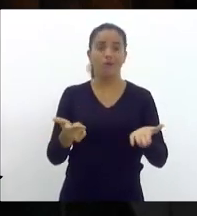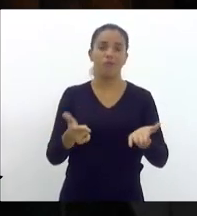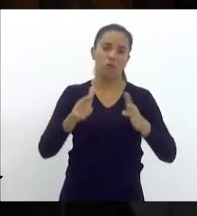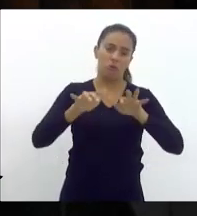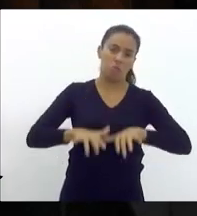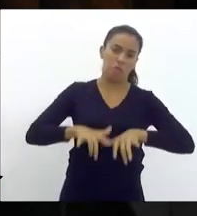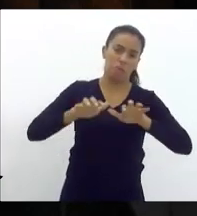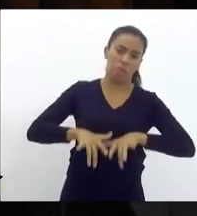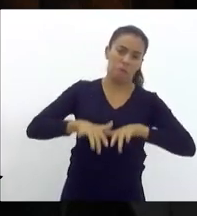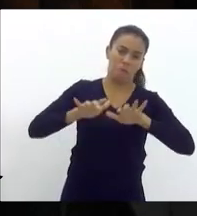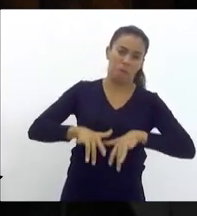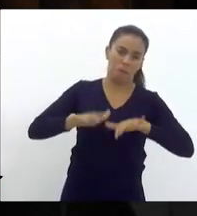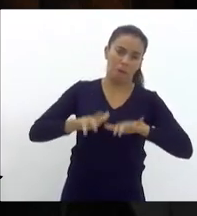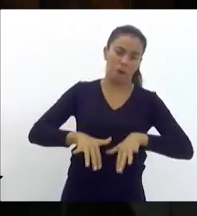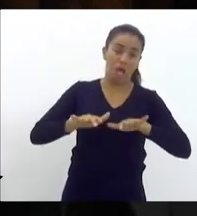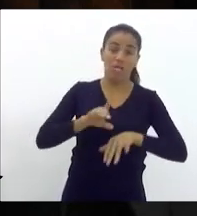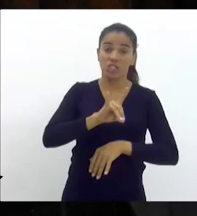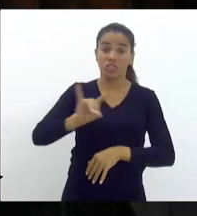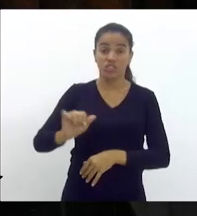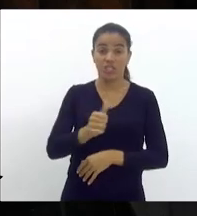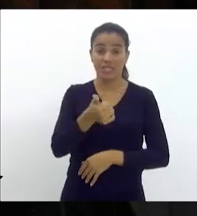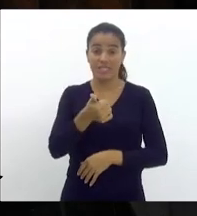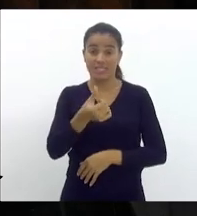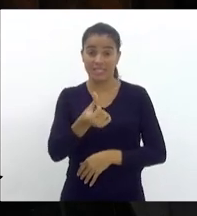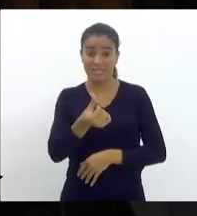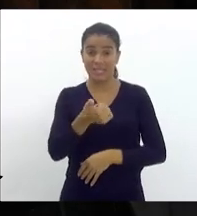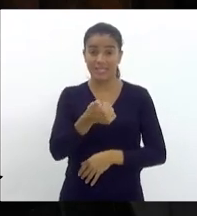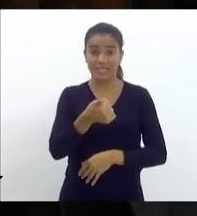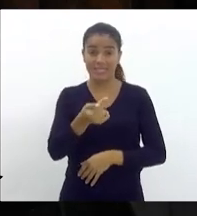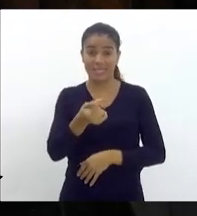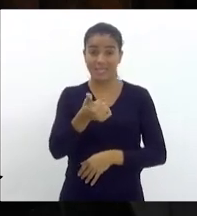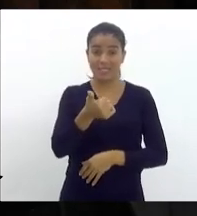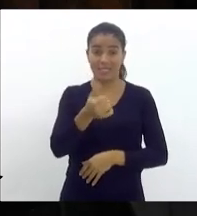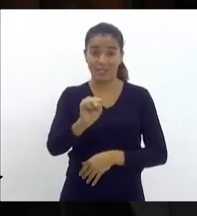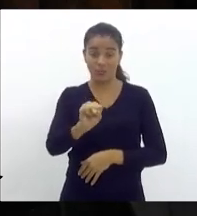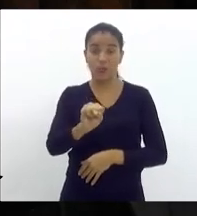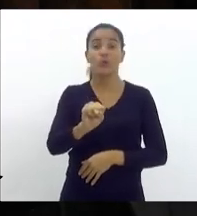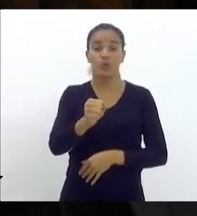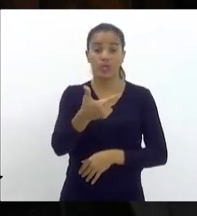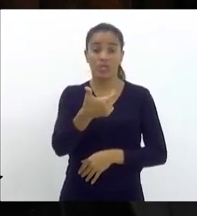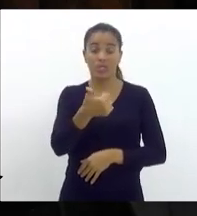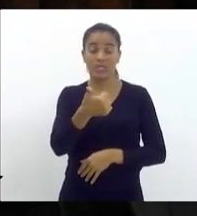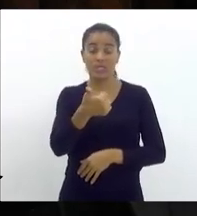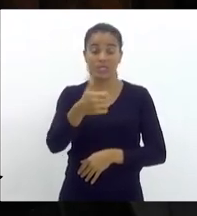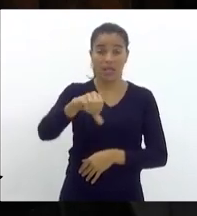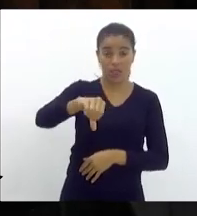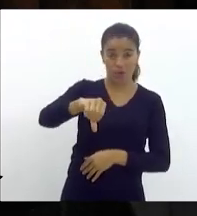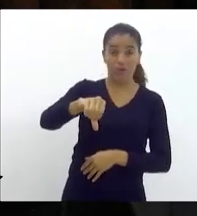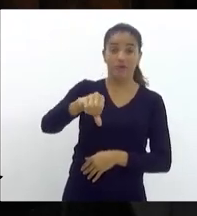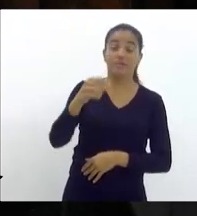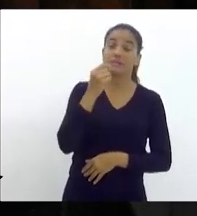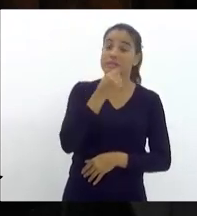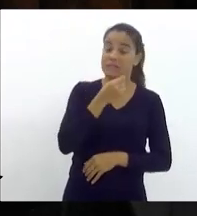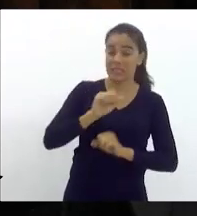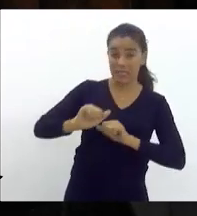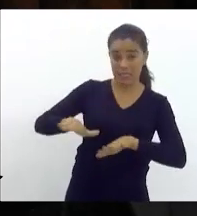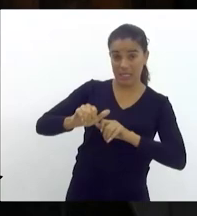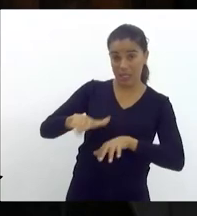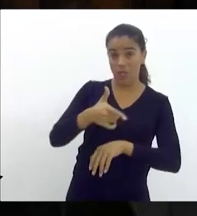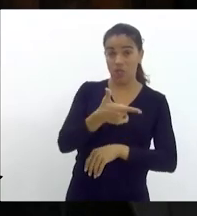respectivamente nos dias 17, 18 e 19 de setembro de 2022.